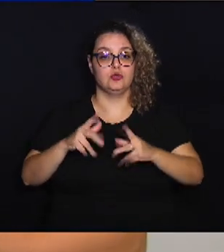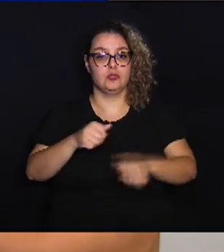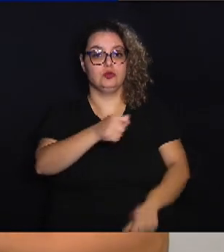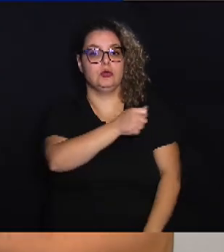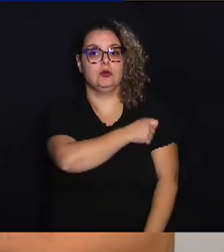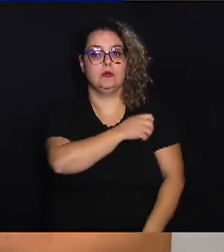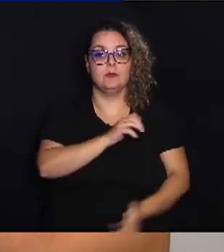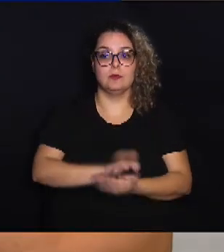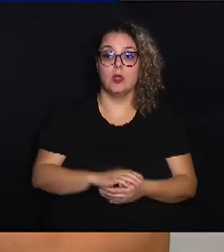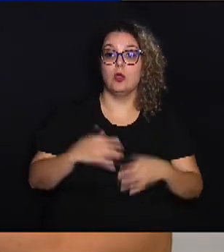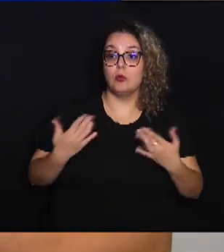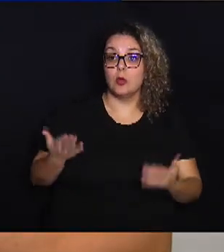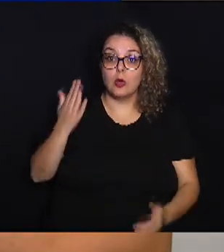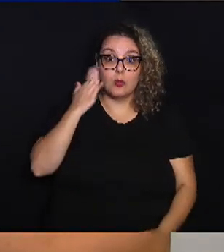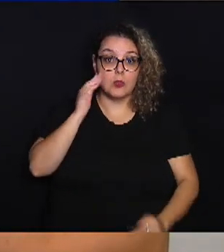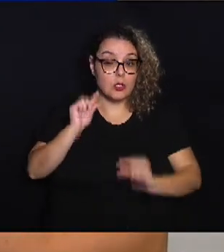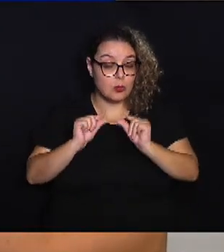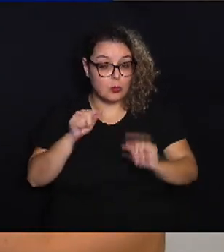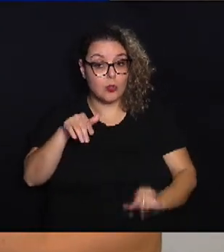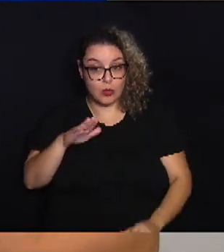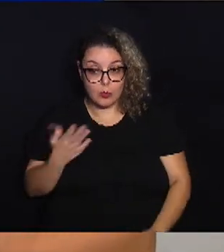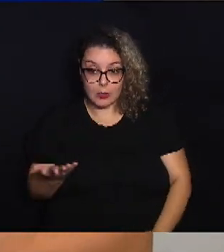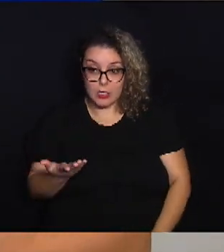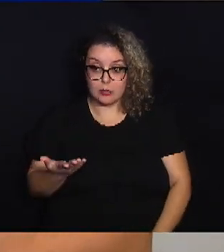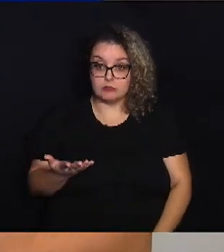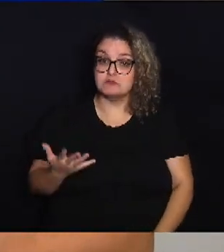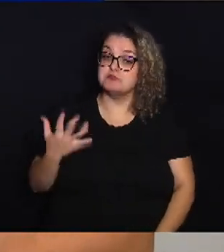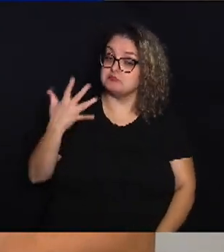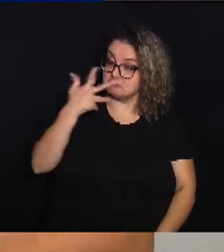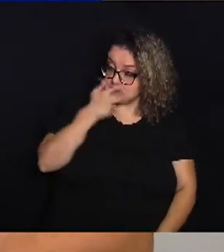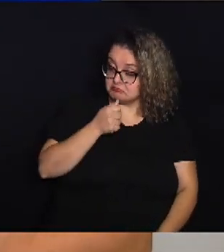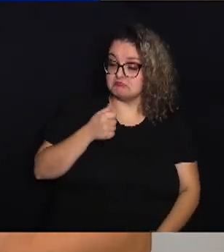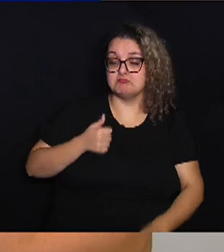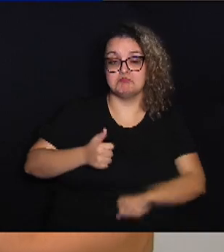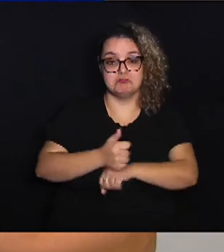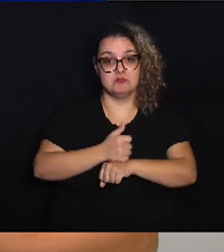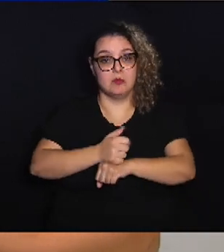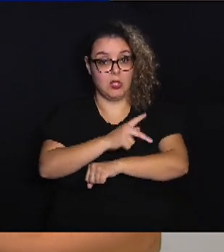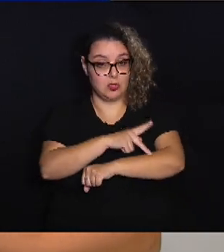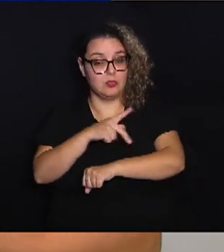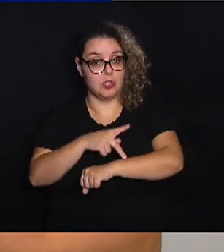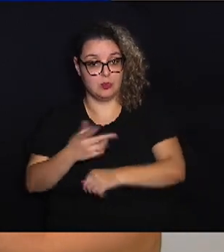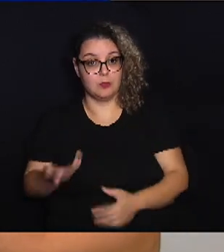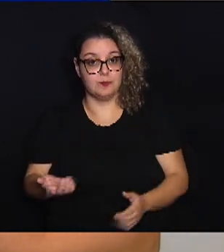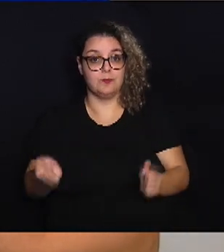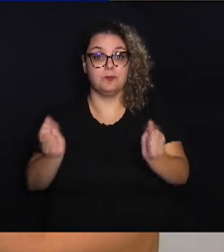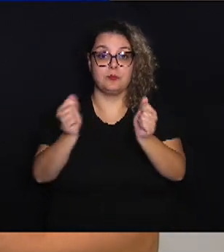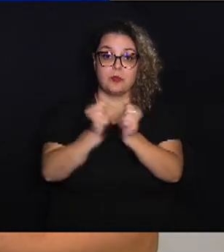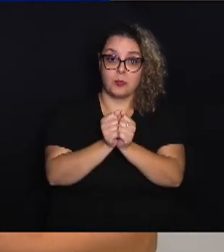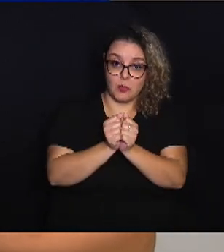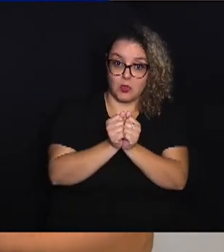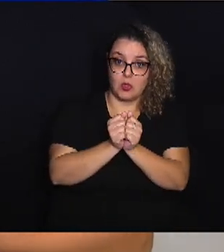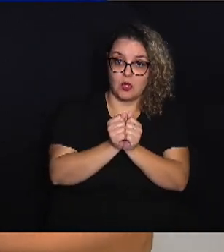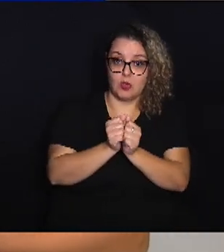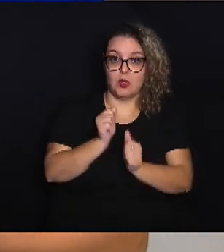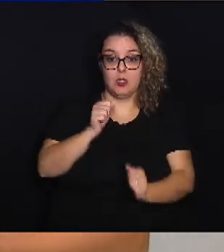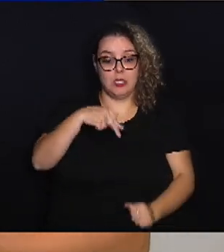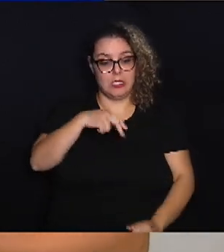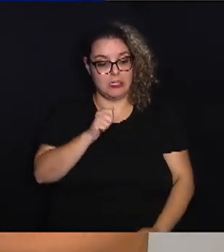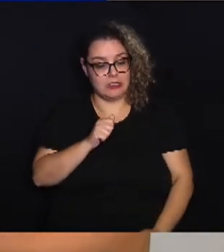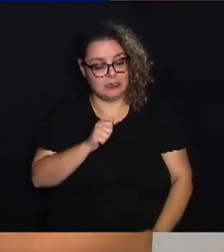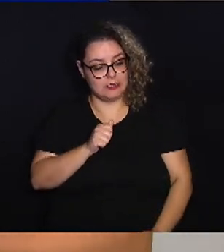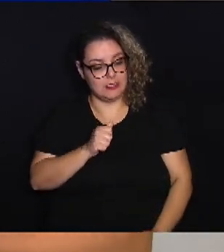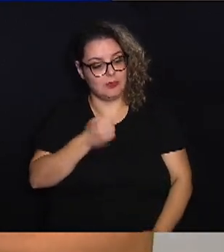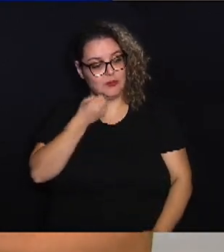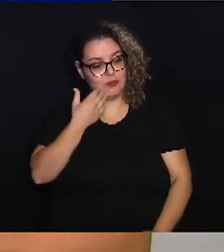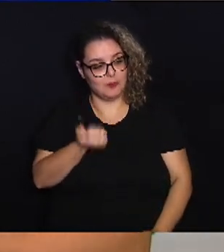Bom, para a gente entender um pouco mais sobre essa bela profissão de pedagoga, estou aqui com a Ana Glória. Tudo